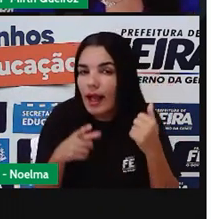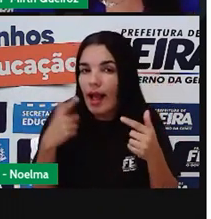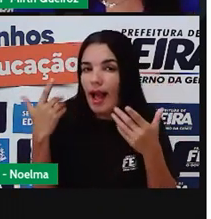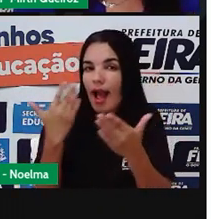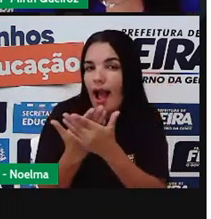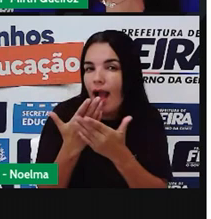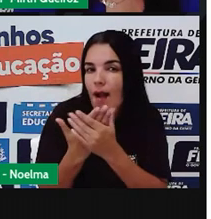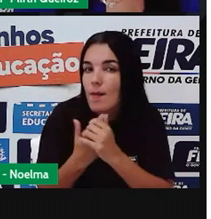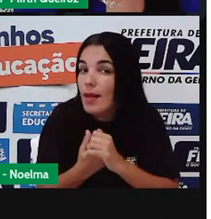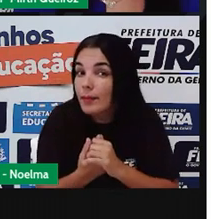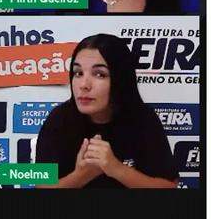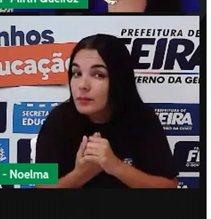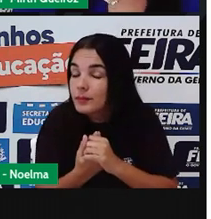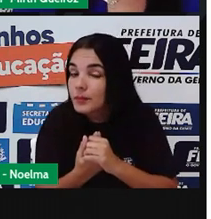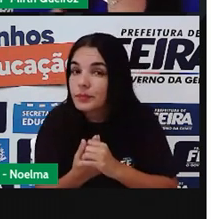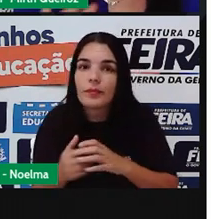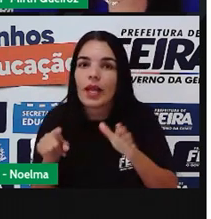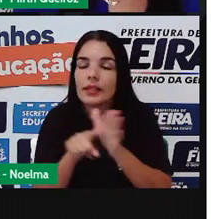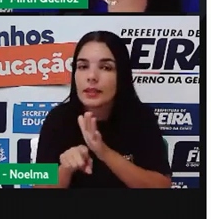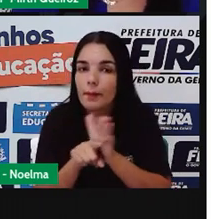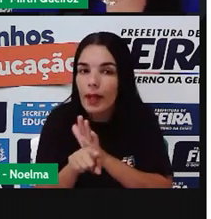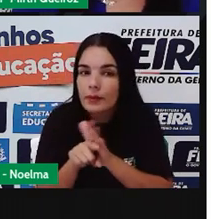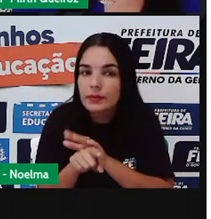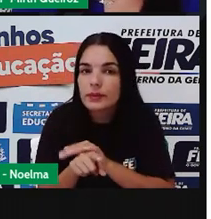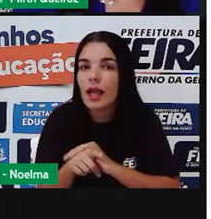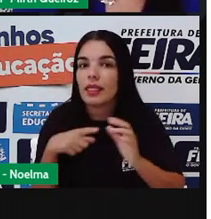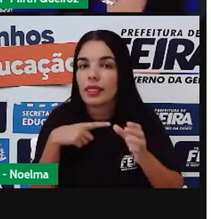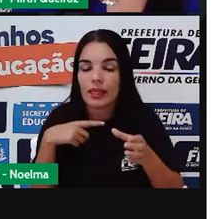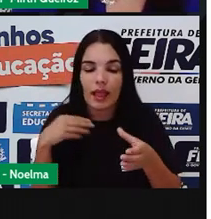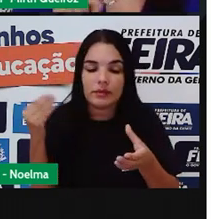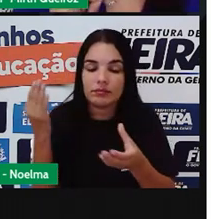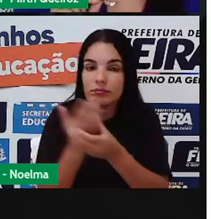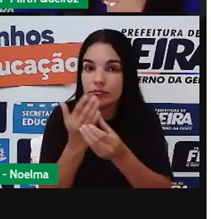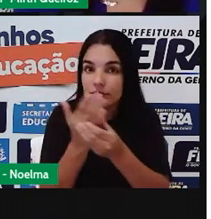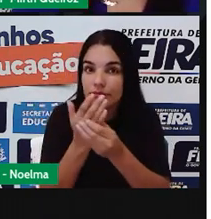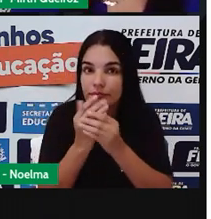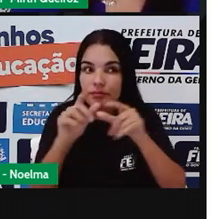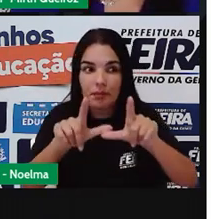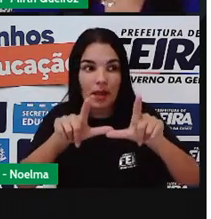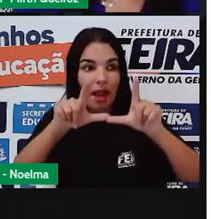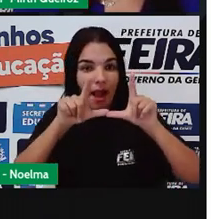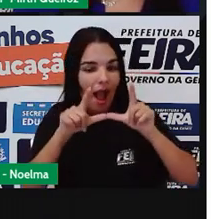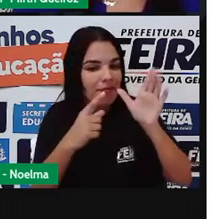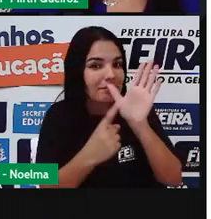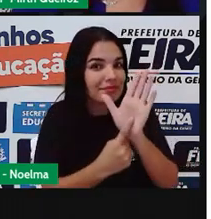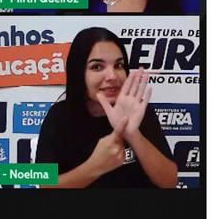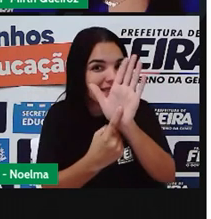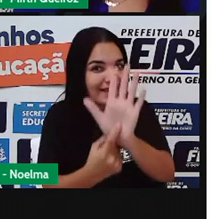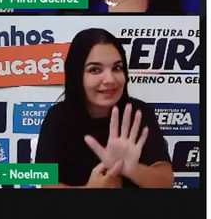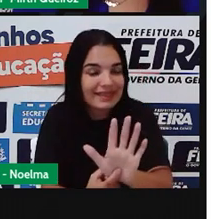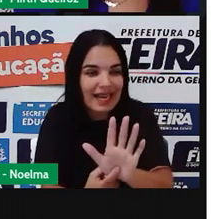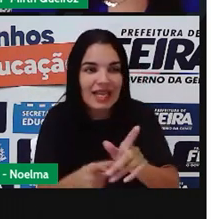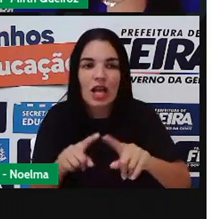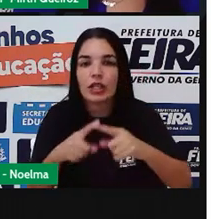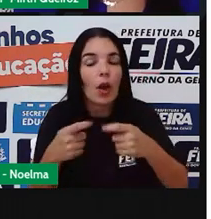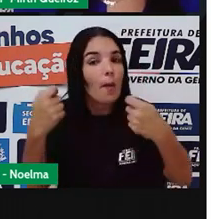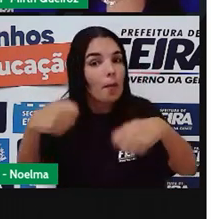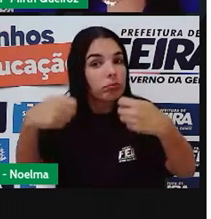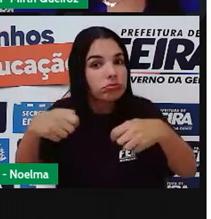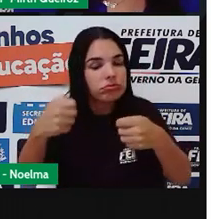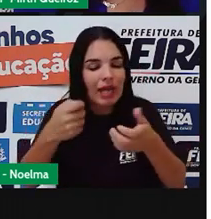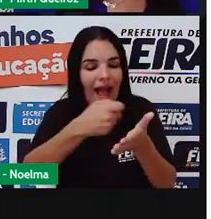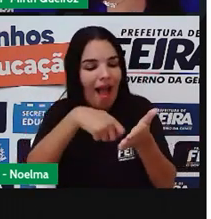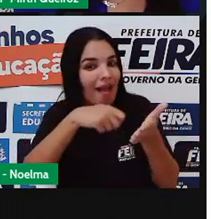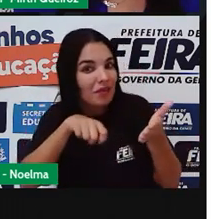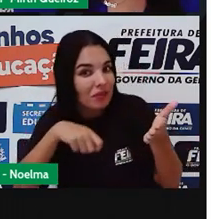na outra aula, né? Estava lá dentro dos slides dela e eu pedi para vocês darem uma paulinha e vocês anotarem ali,